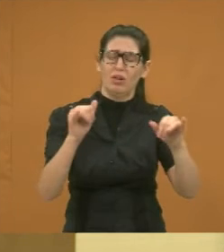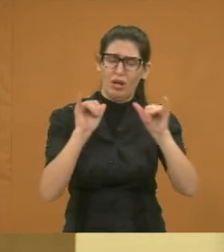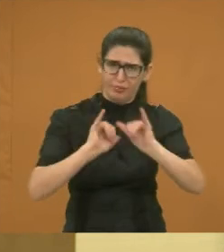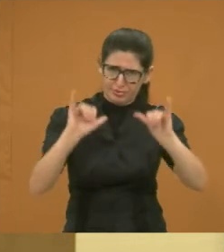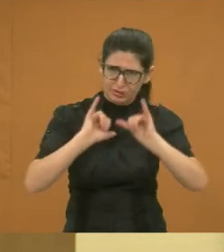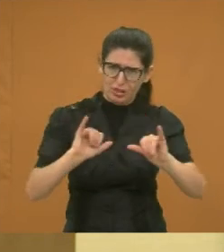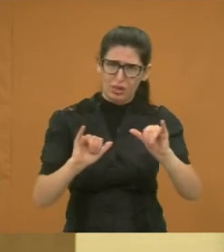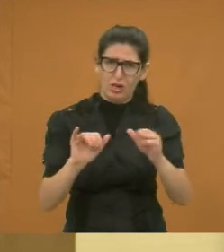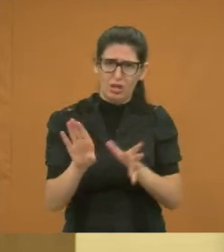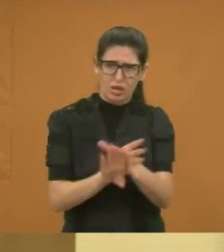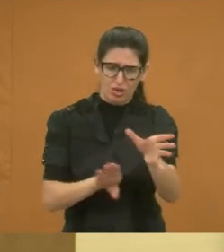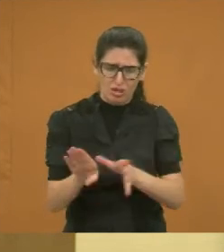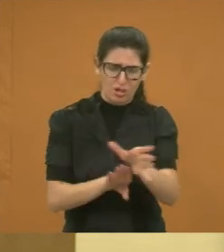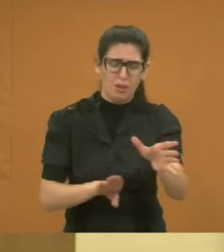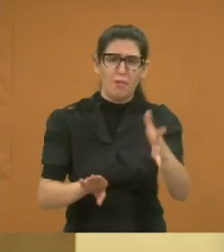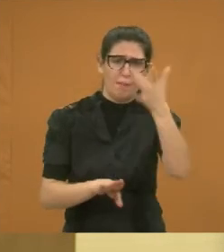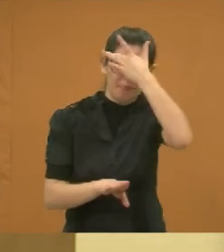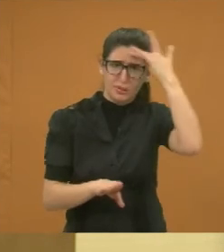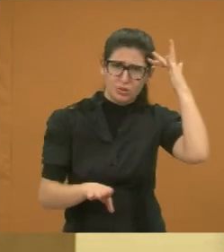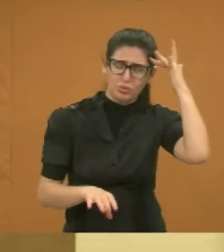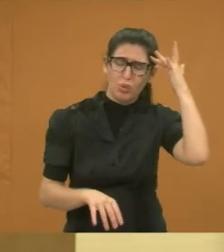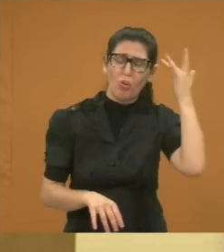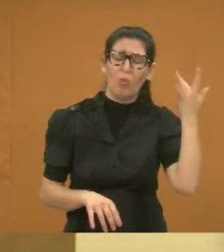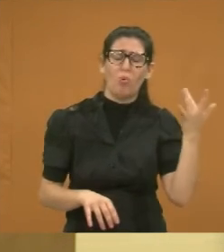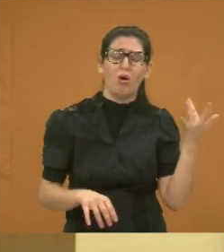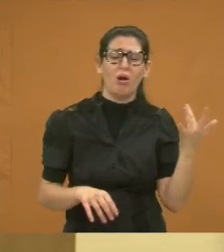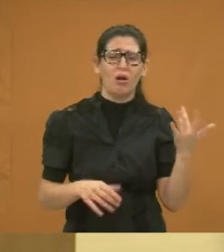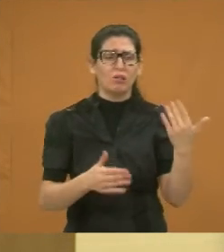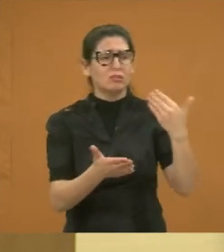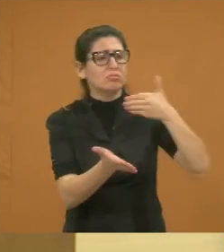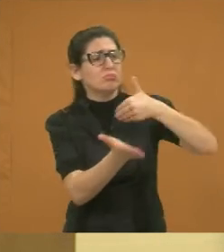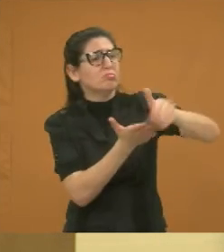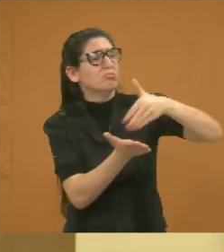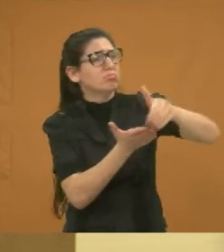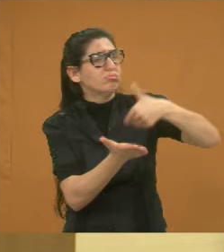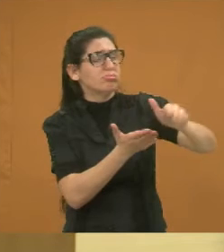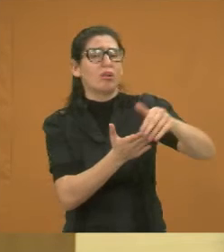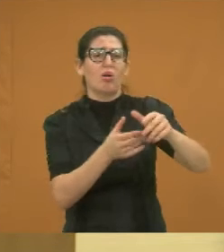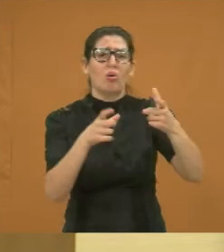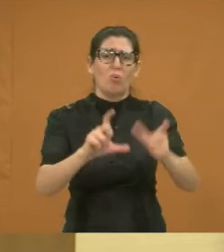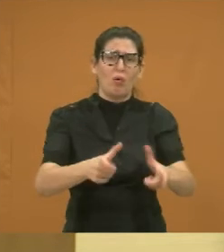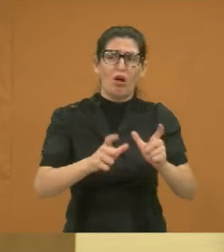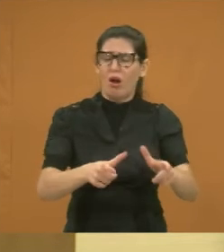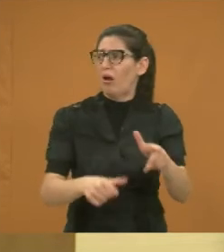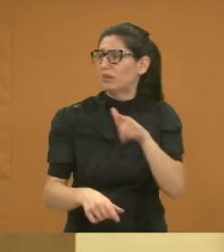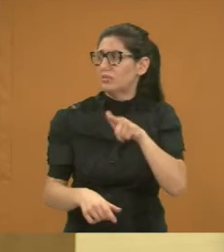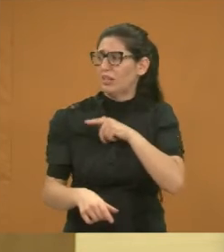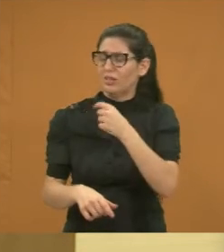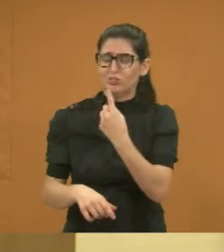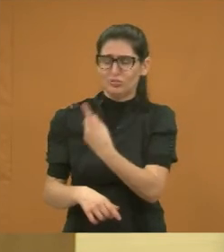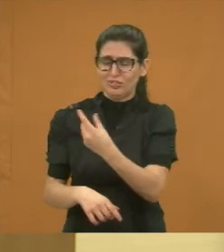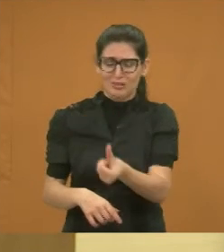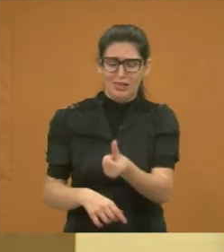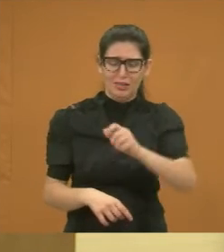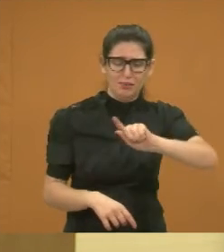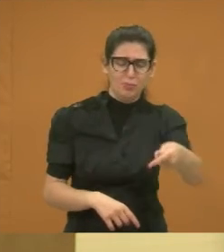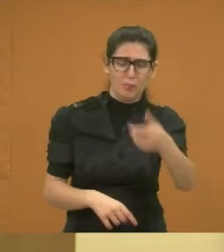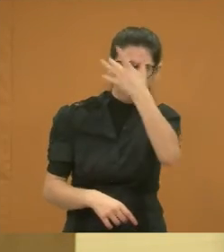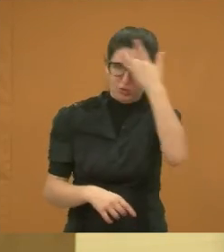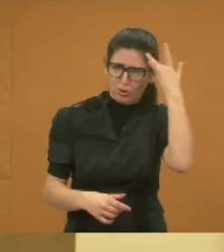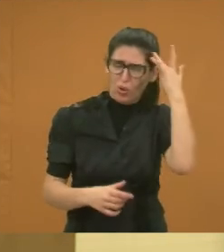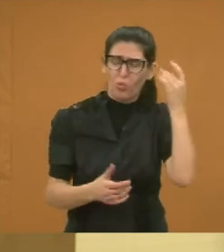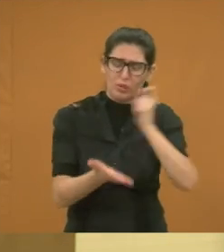eles estão com ordem de despejo, mas também nós temos 16 mil pessoas inscritas da Prolar,